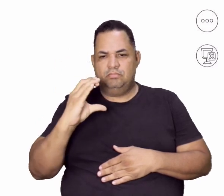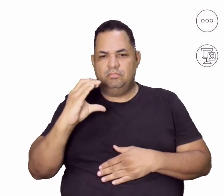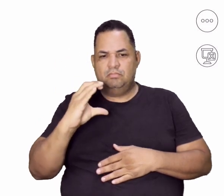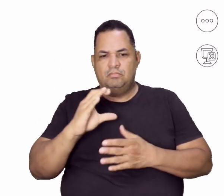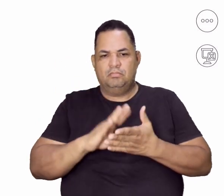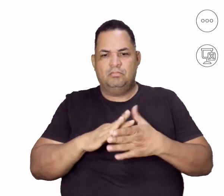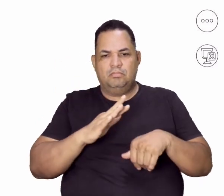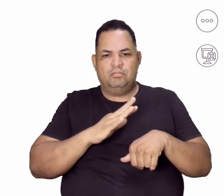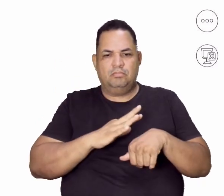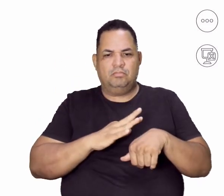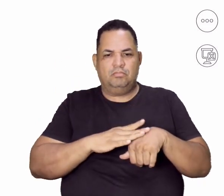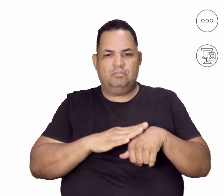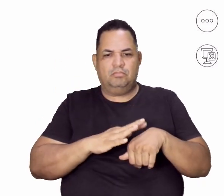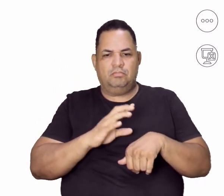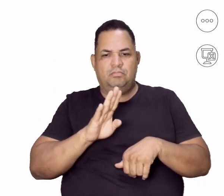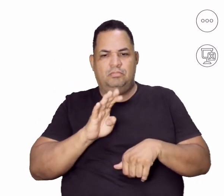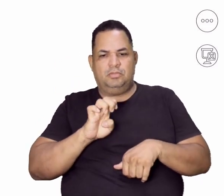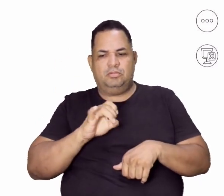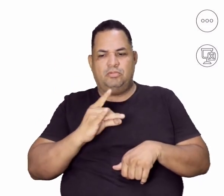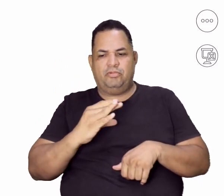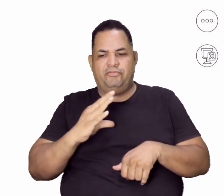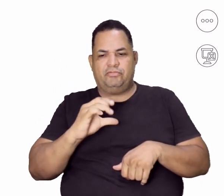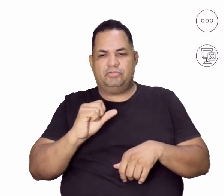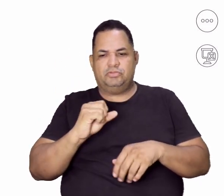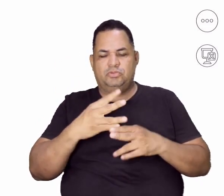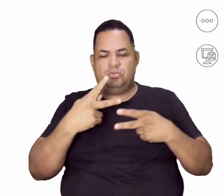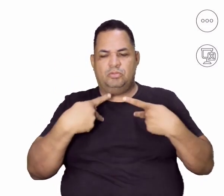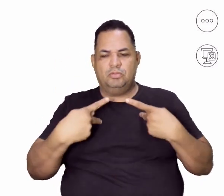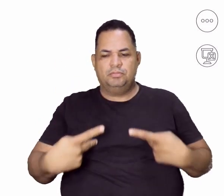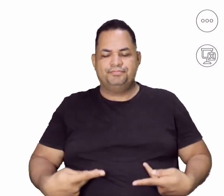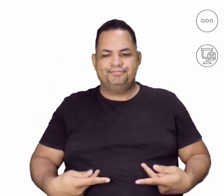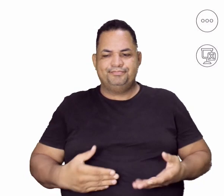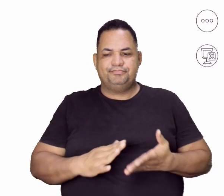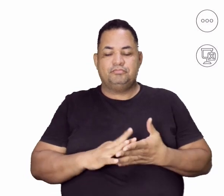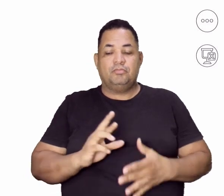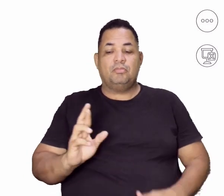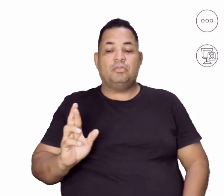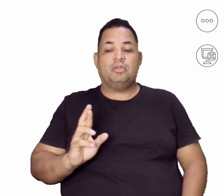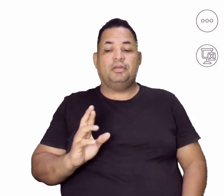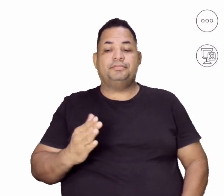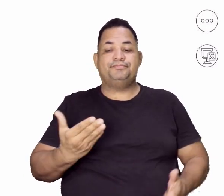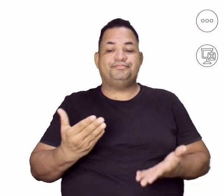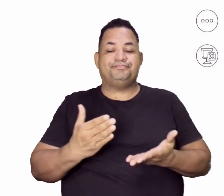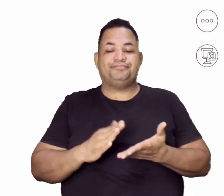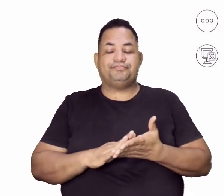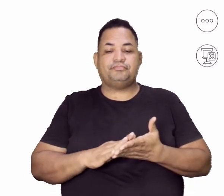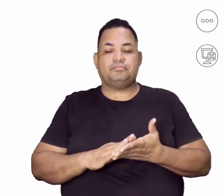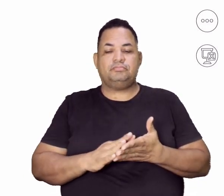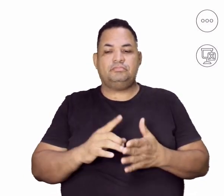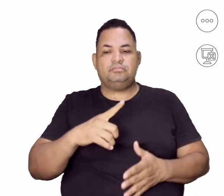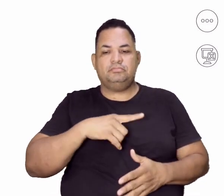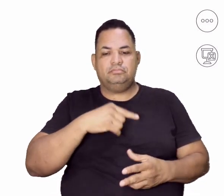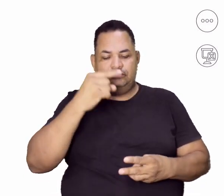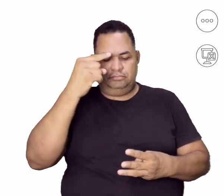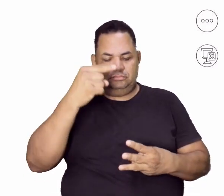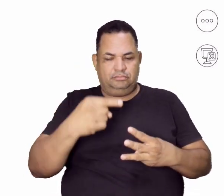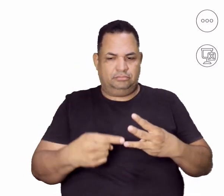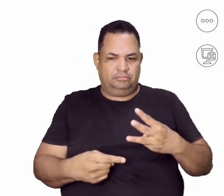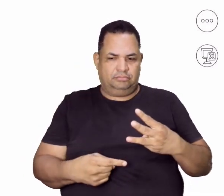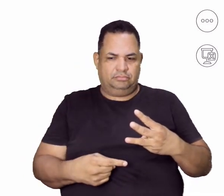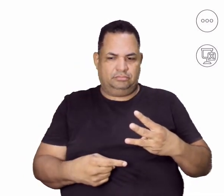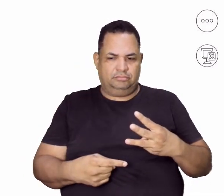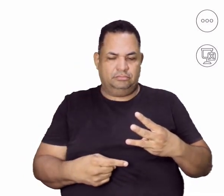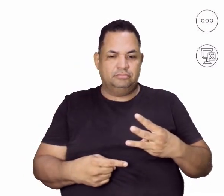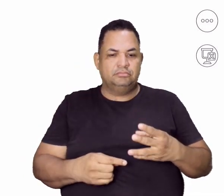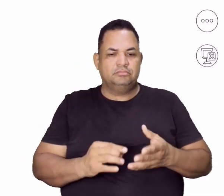Transtornos desmórficos corporais. E aí, para você ter uma noção de quem são esses transtornos, eu trago aqui três deles principais.